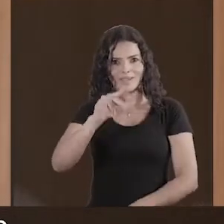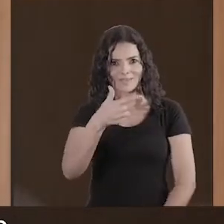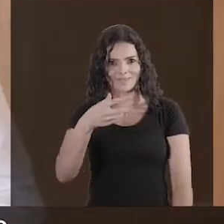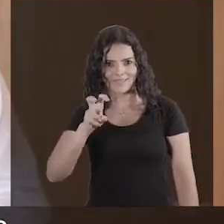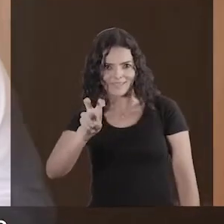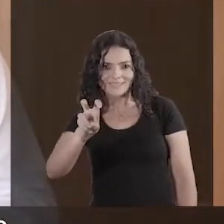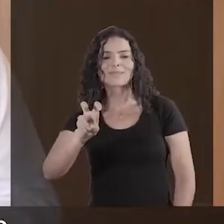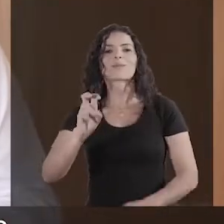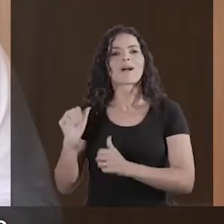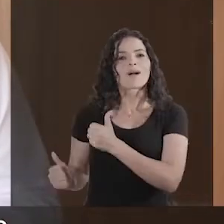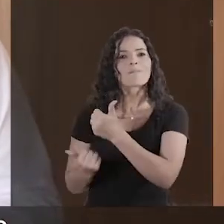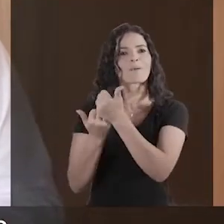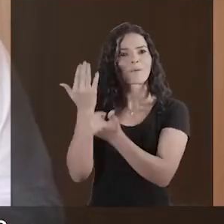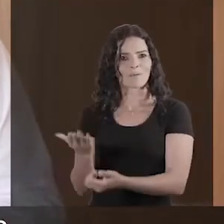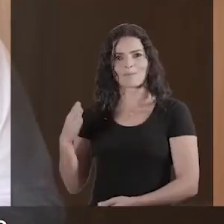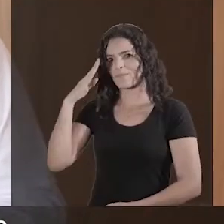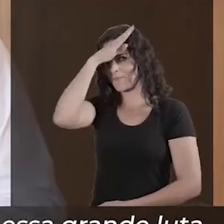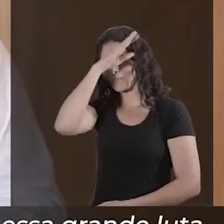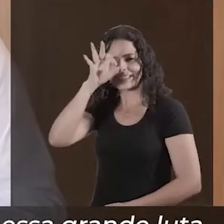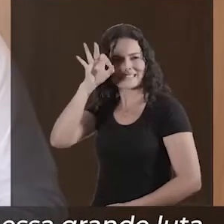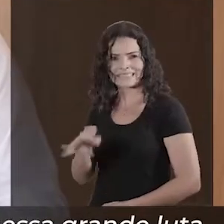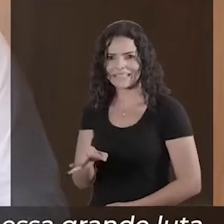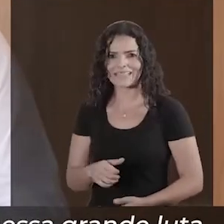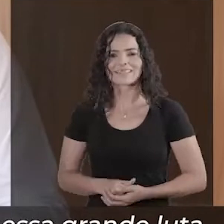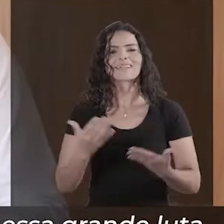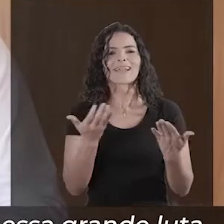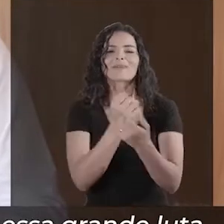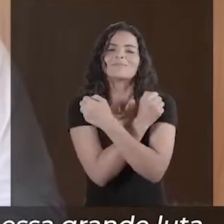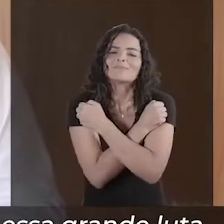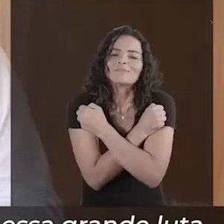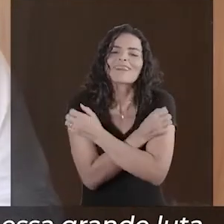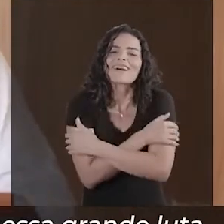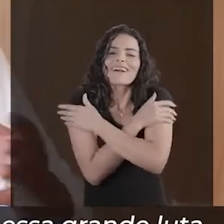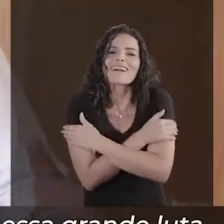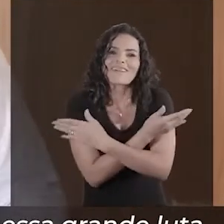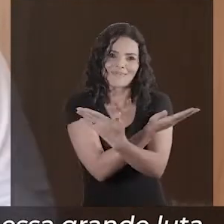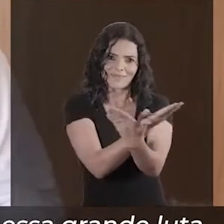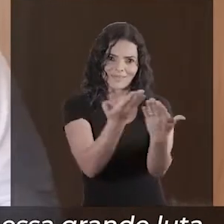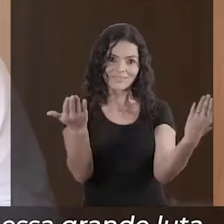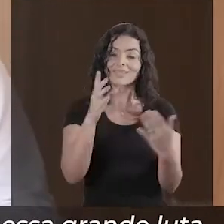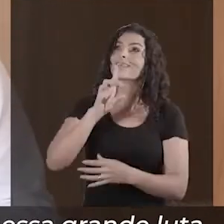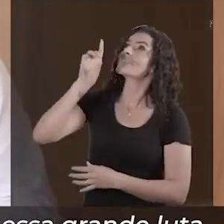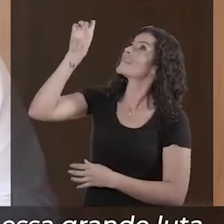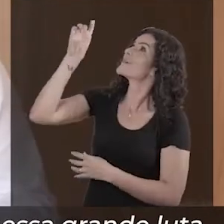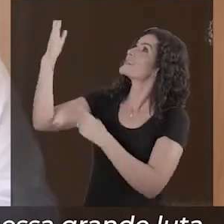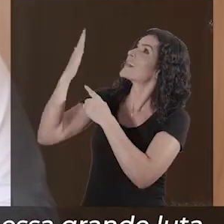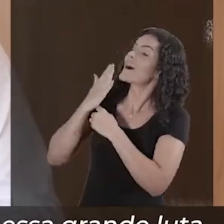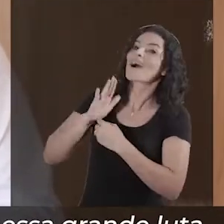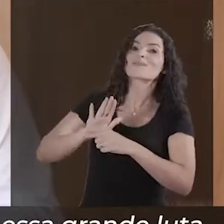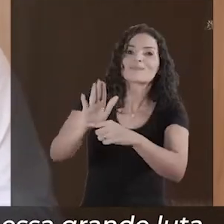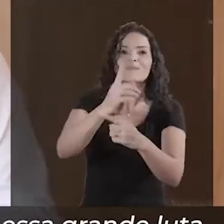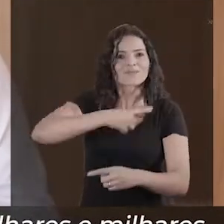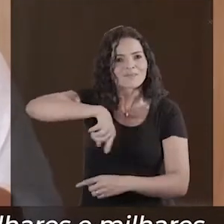do presidente Jair Messias Bolsonaro. Quero dar um abraço a todos, que Deus nos ajude nessa